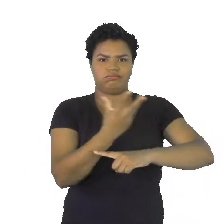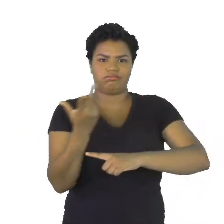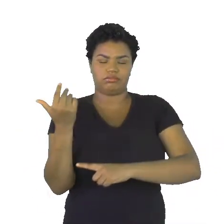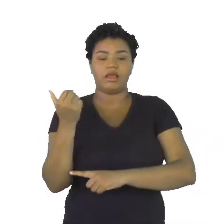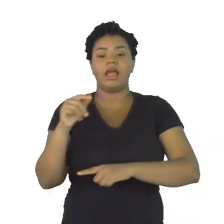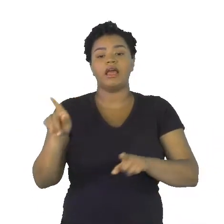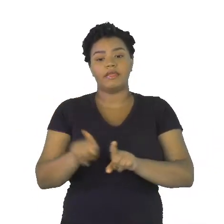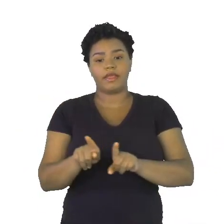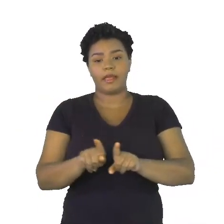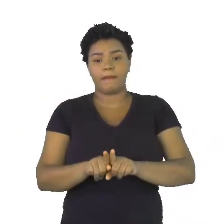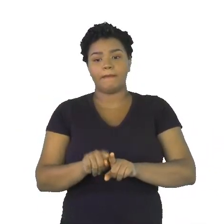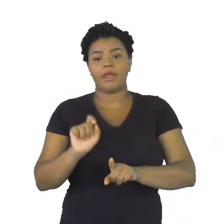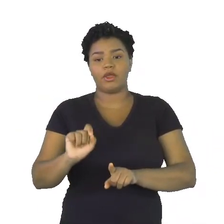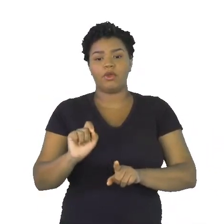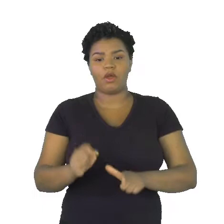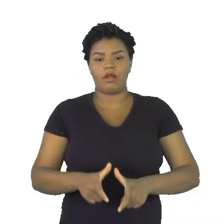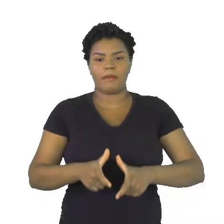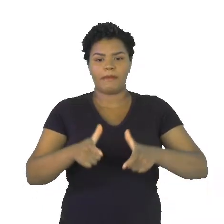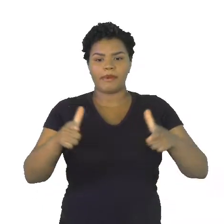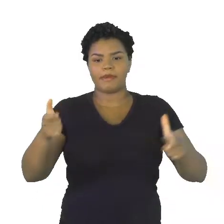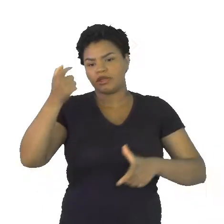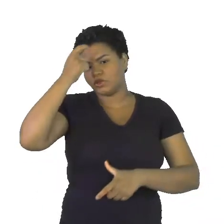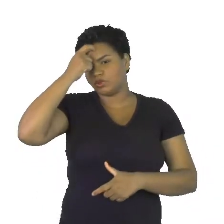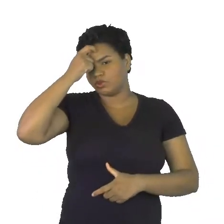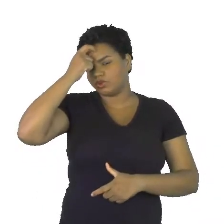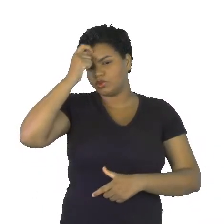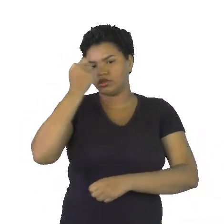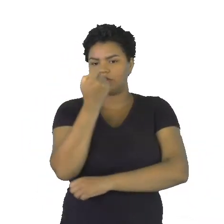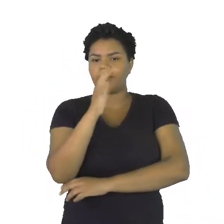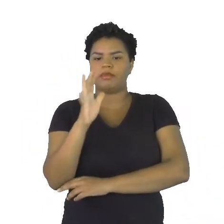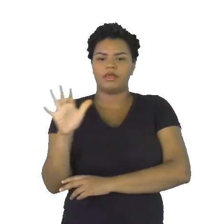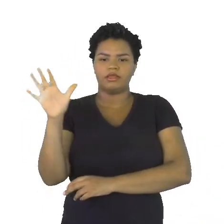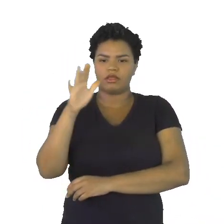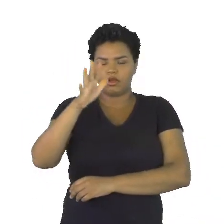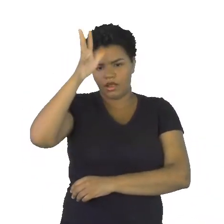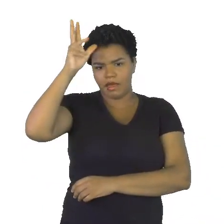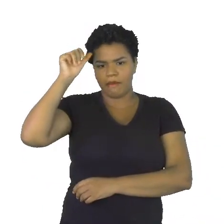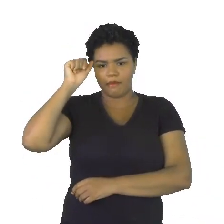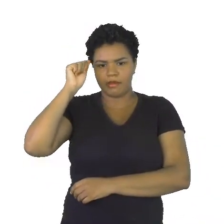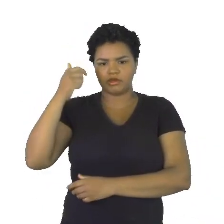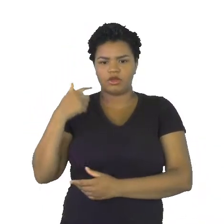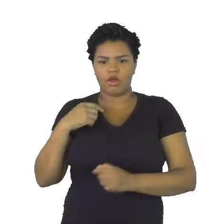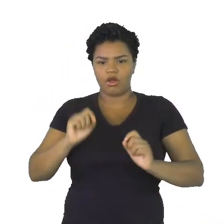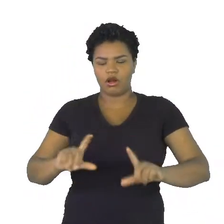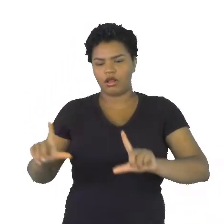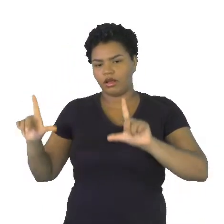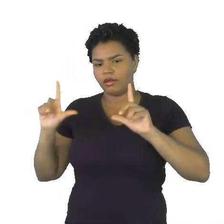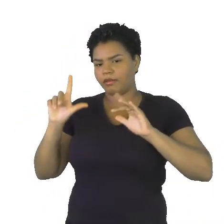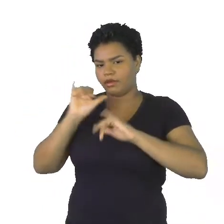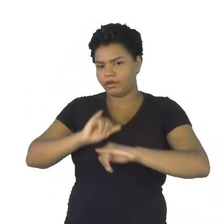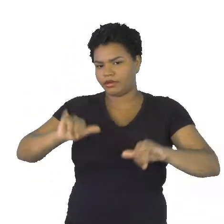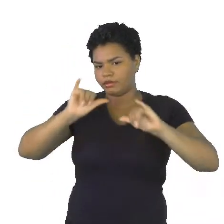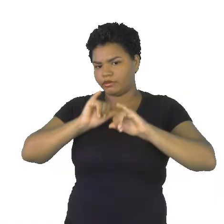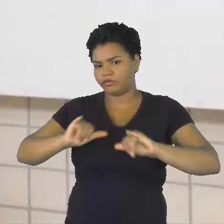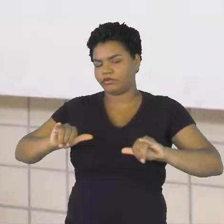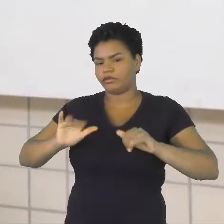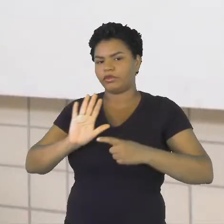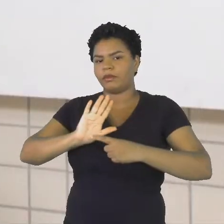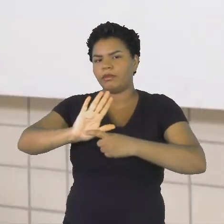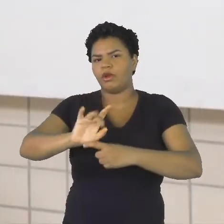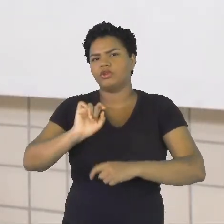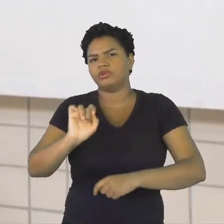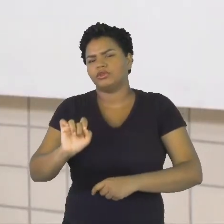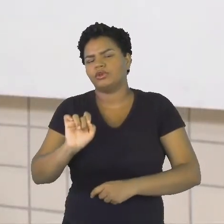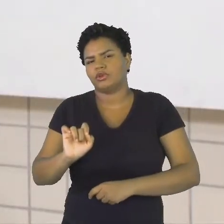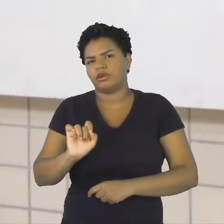Amazônia. A campanha publicitária que eu trouxe dessa ONG, ela mostra aí a questão dos animais